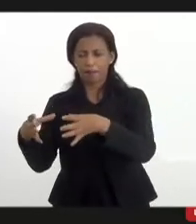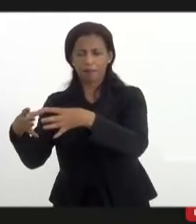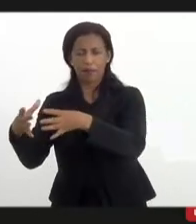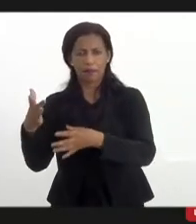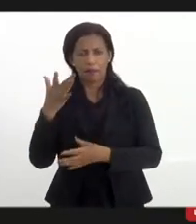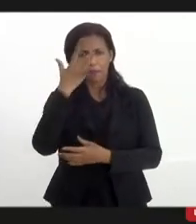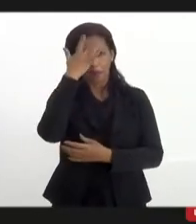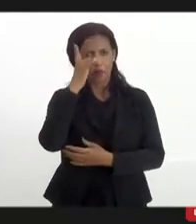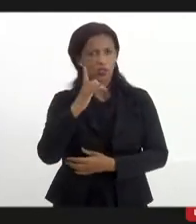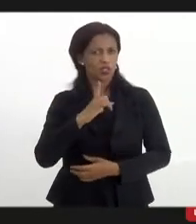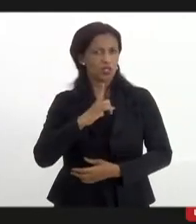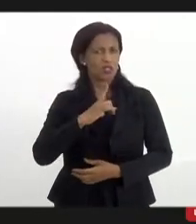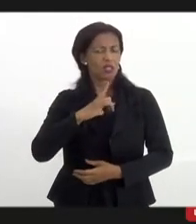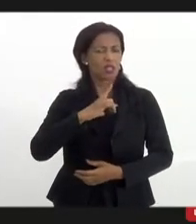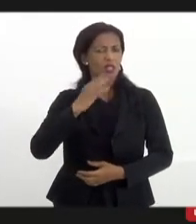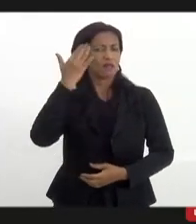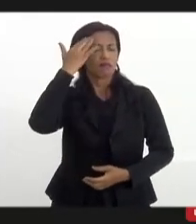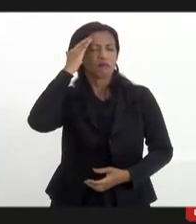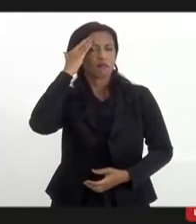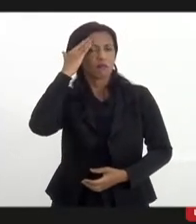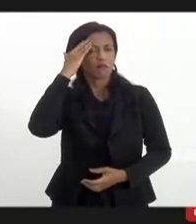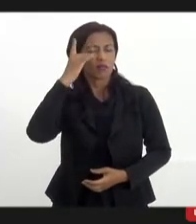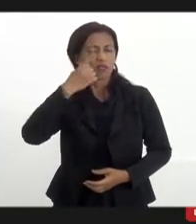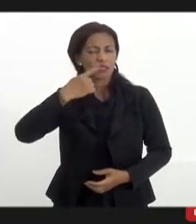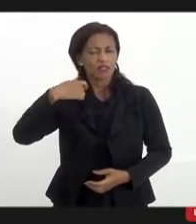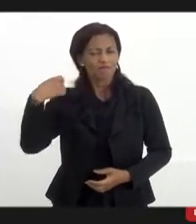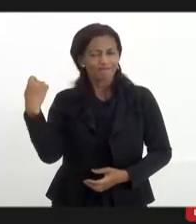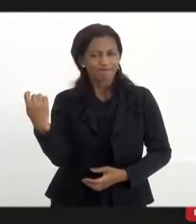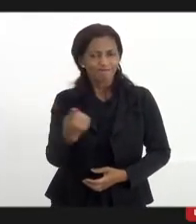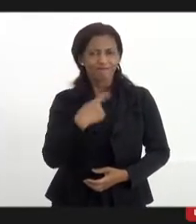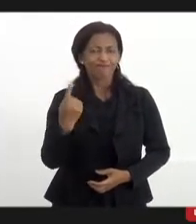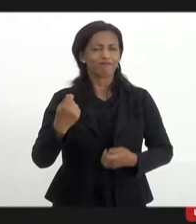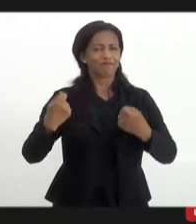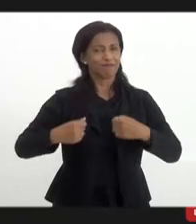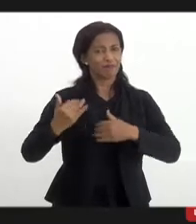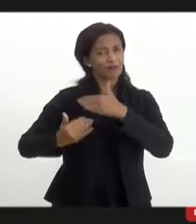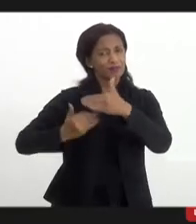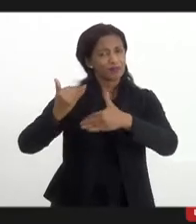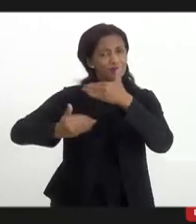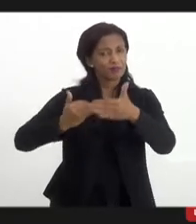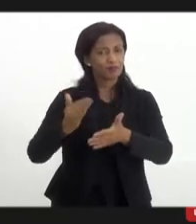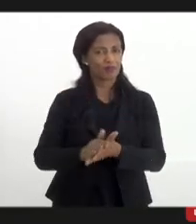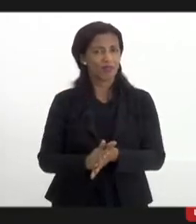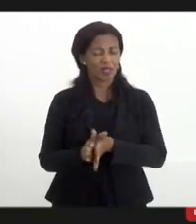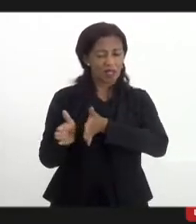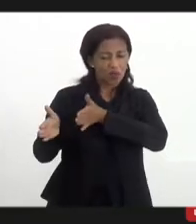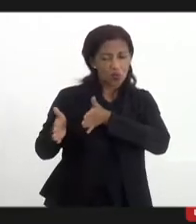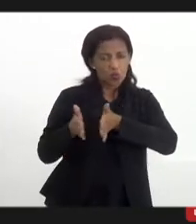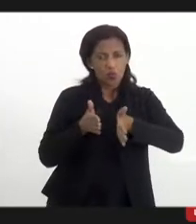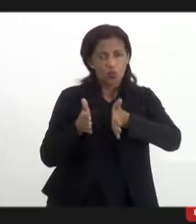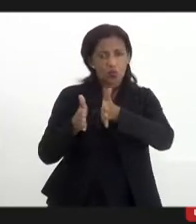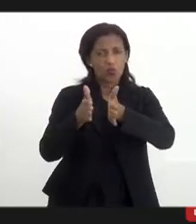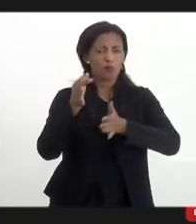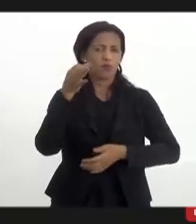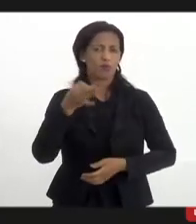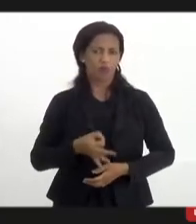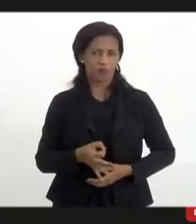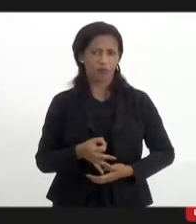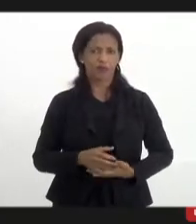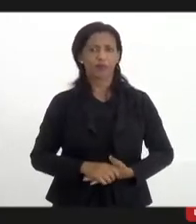o entendimento de que a gente precisa avançar e que estamos nesse caminho que é o caminho certo.